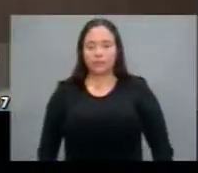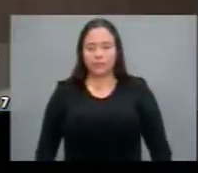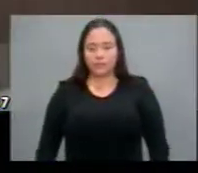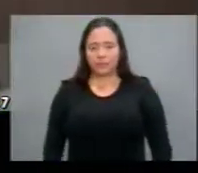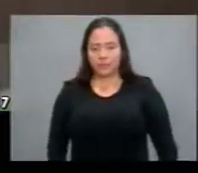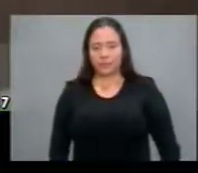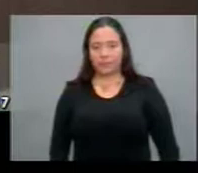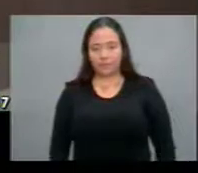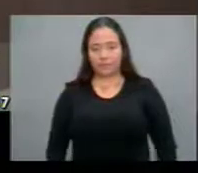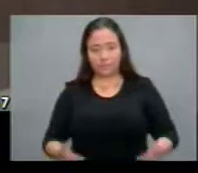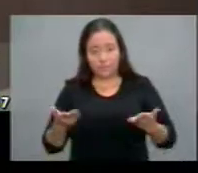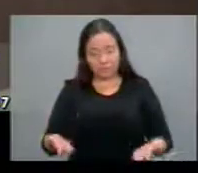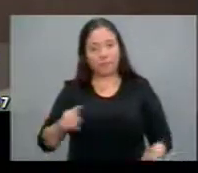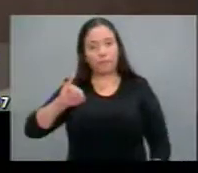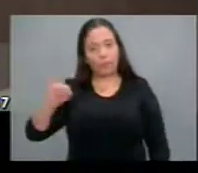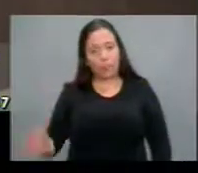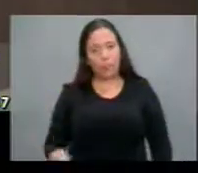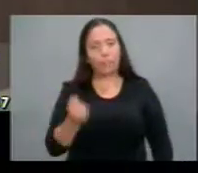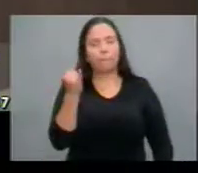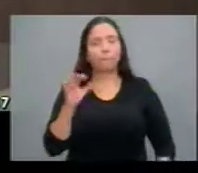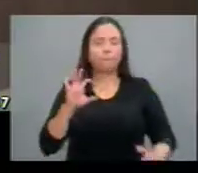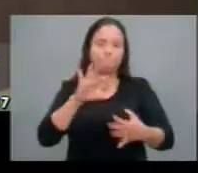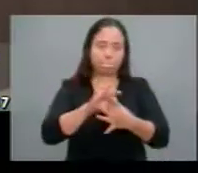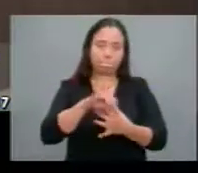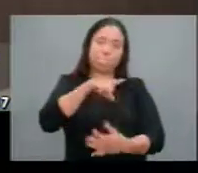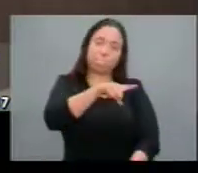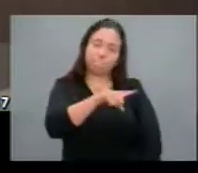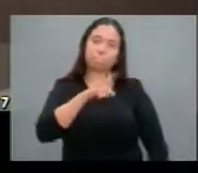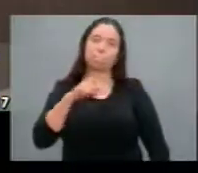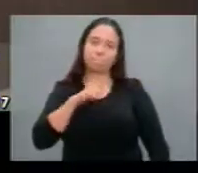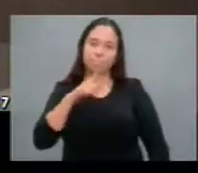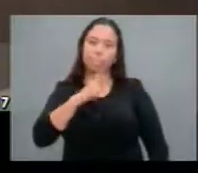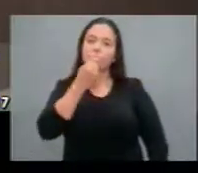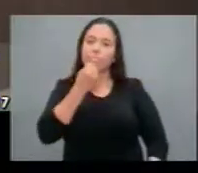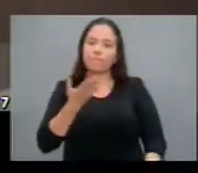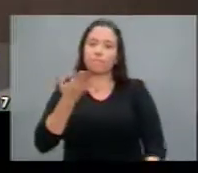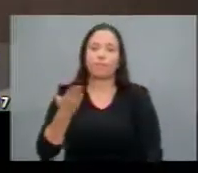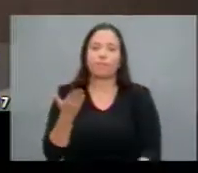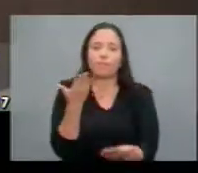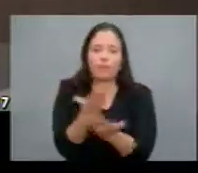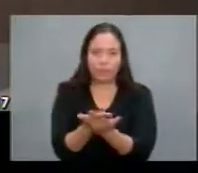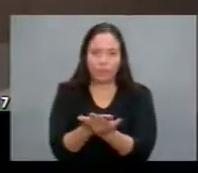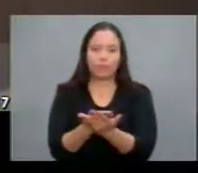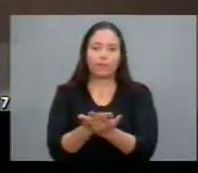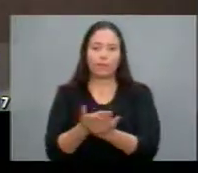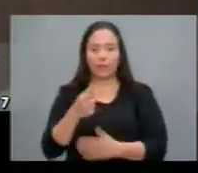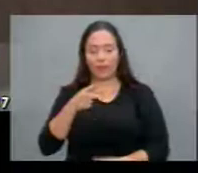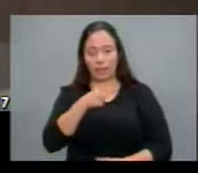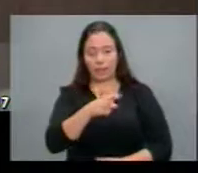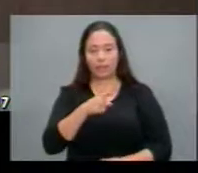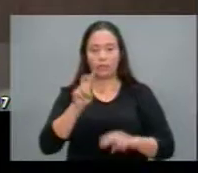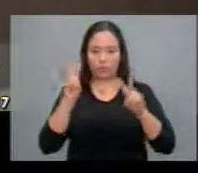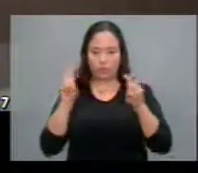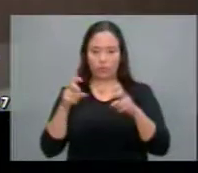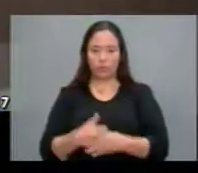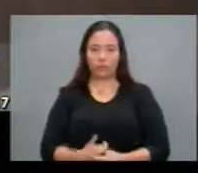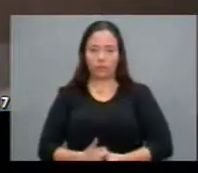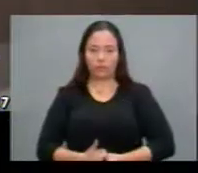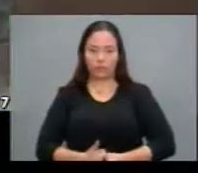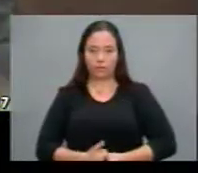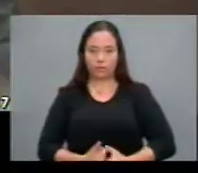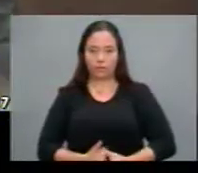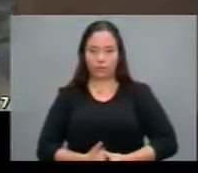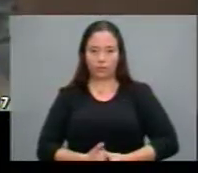continuar exatamente isso. Já vou colocar aqui o primeiro requerimento que exatamente tenta elucidar essa questão. Veja,